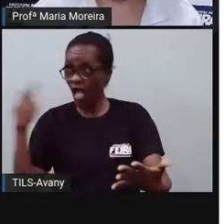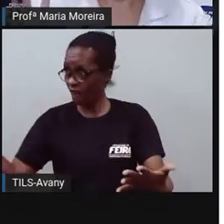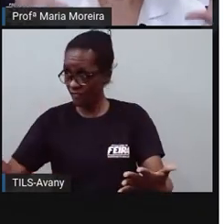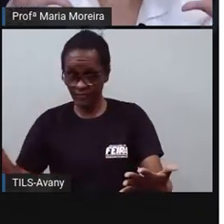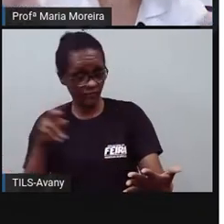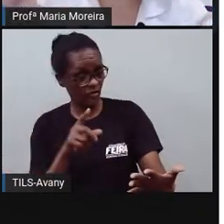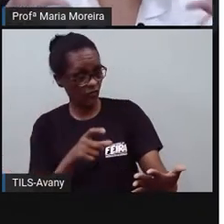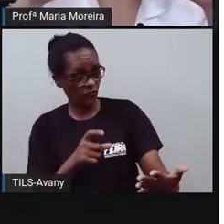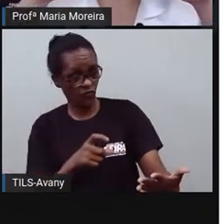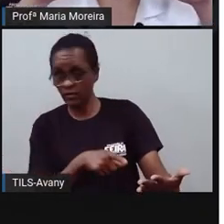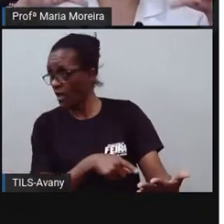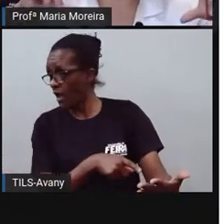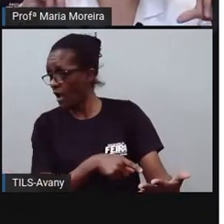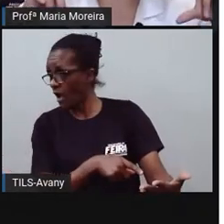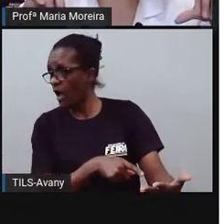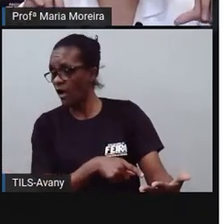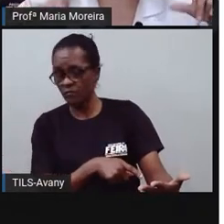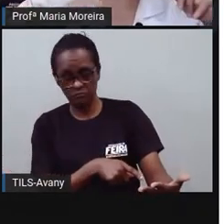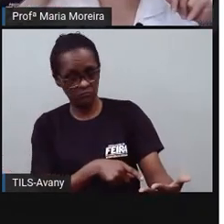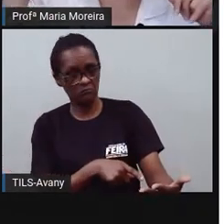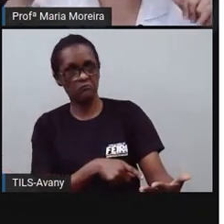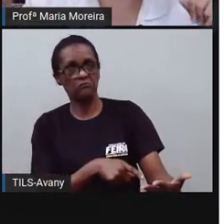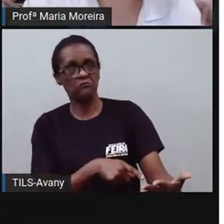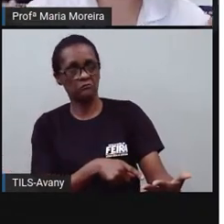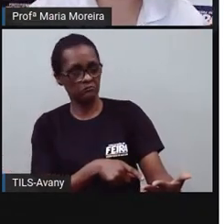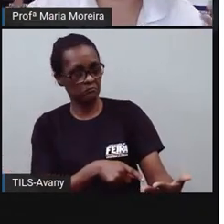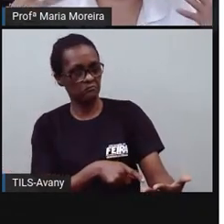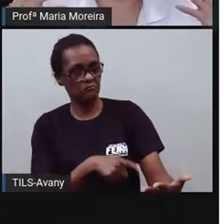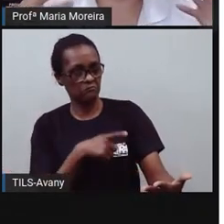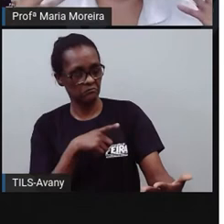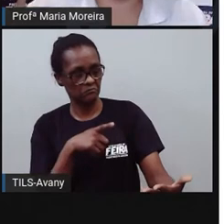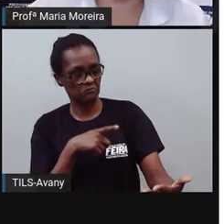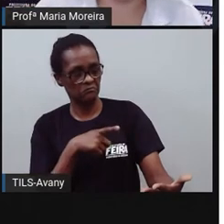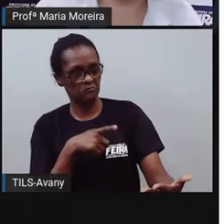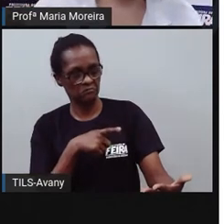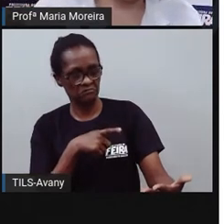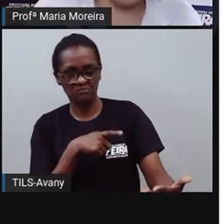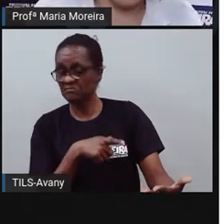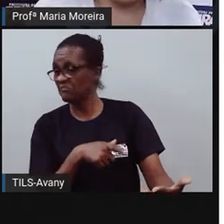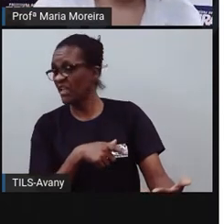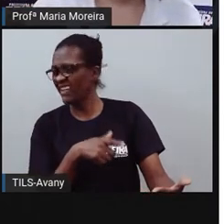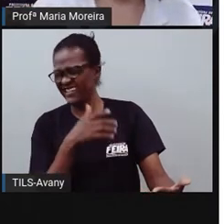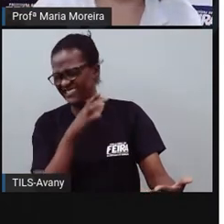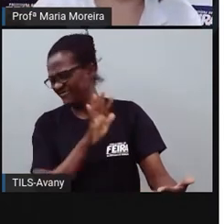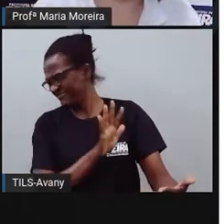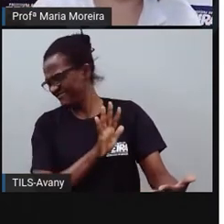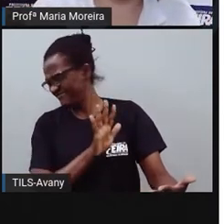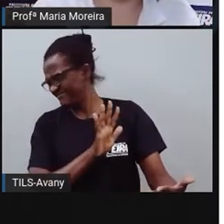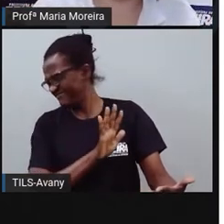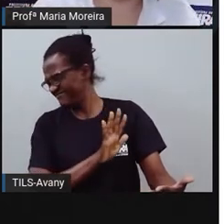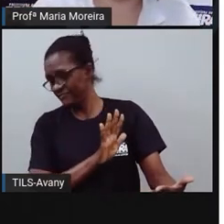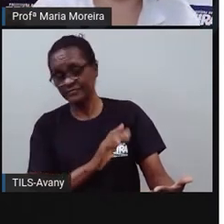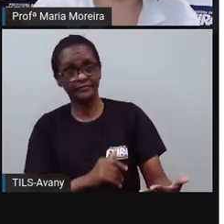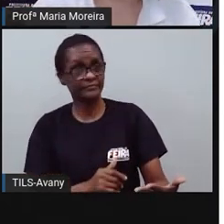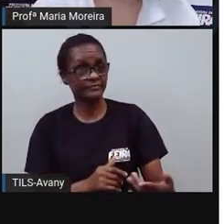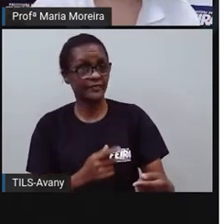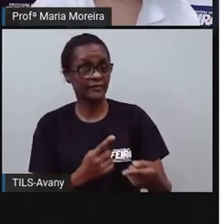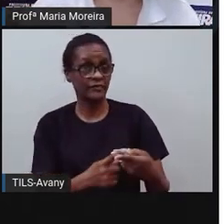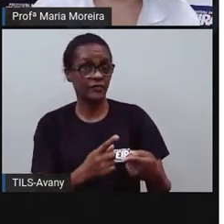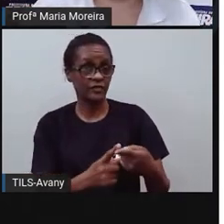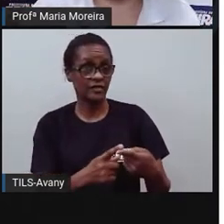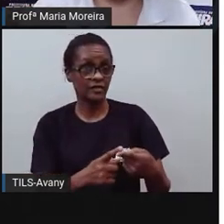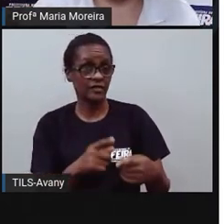verbal? Porque a foto a gente tá vendo, né? Não tem nada ali escrito e você vai olhar do que se trata aí a